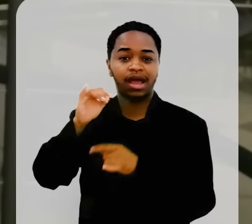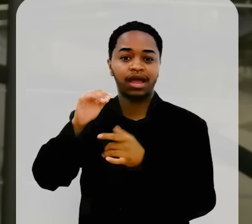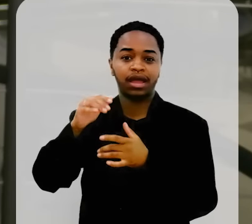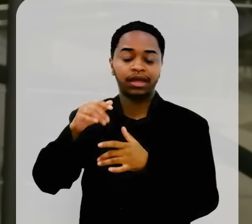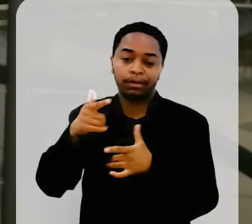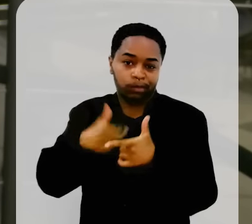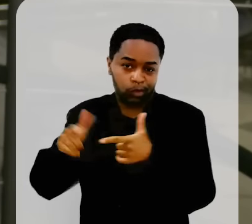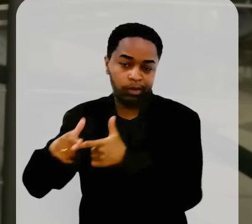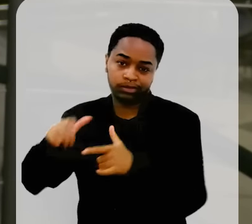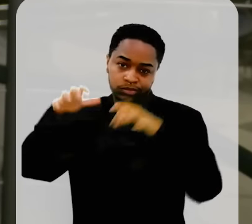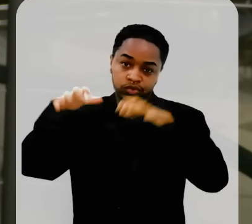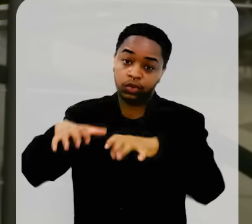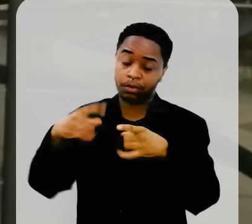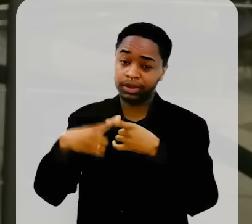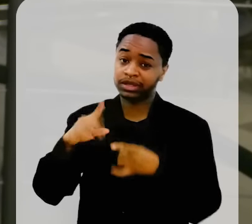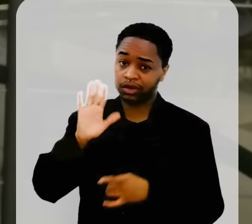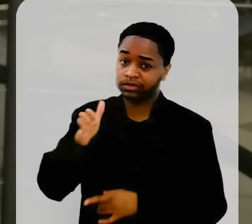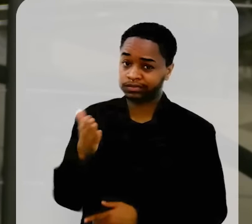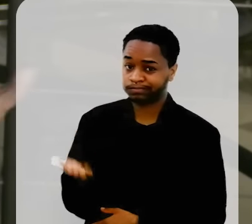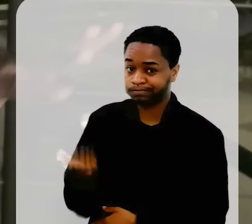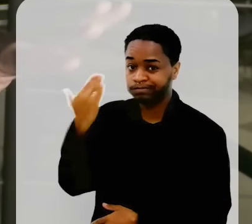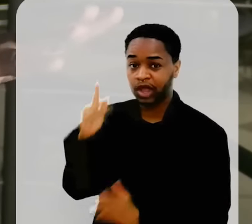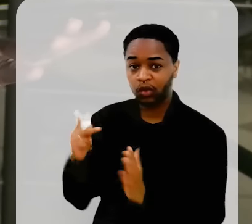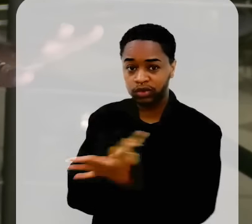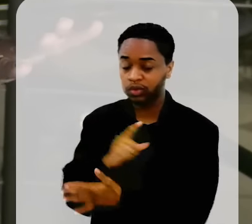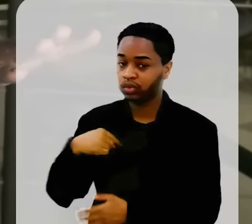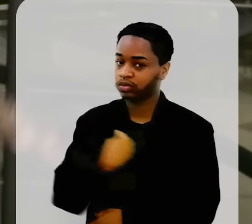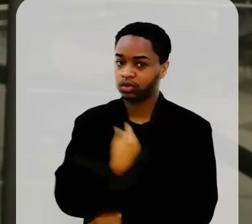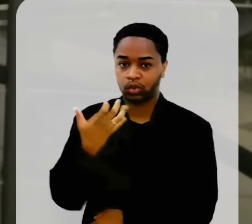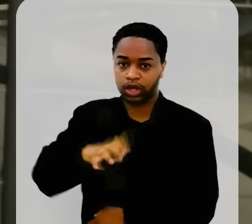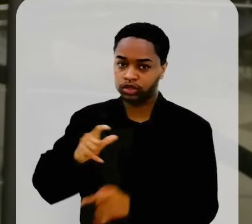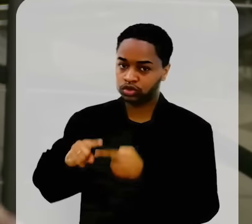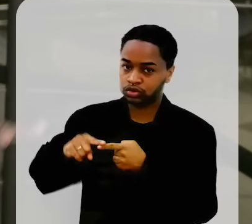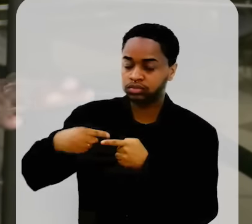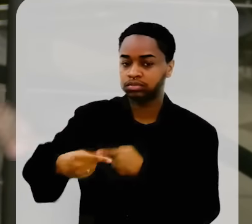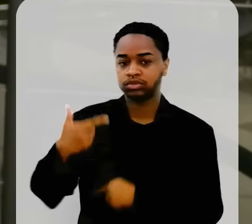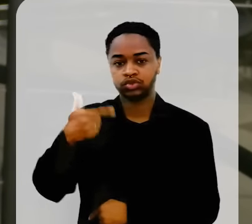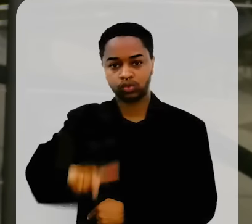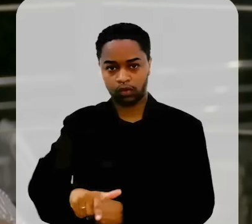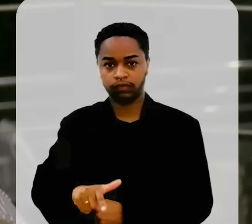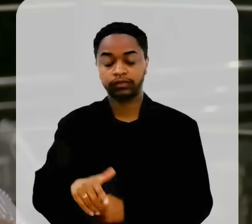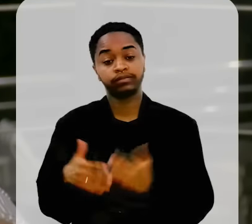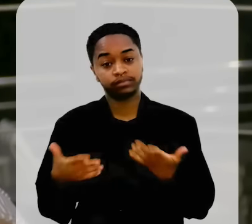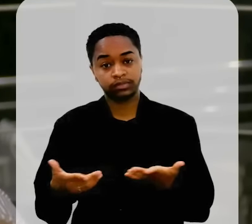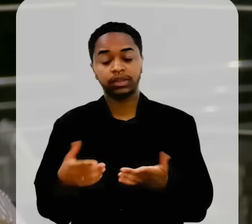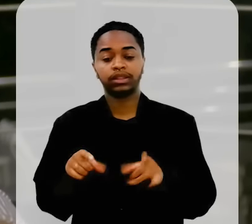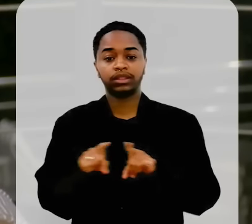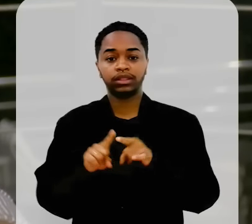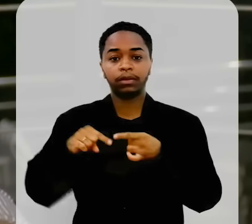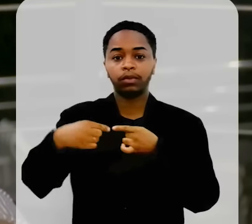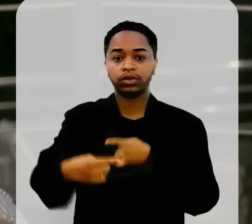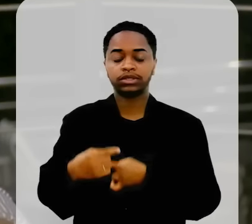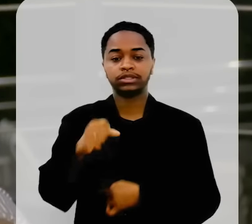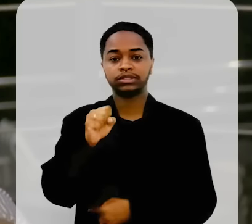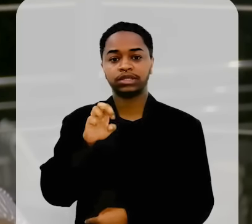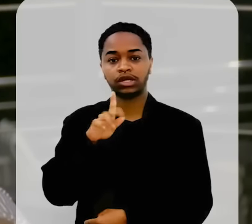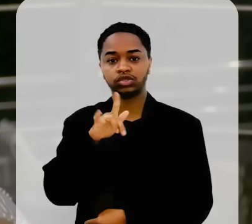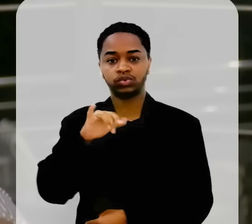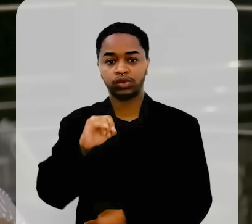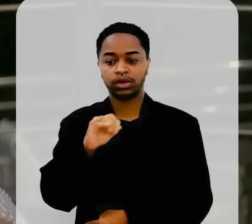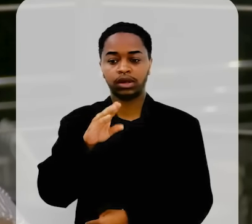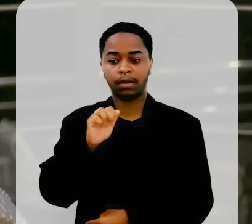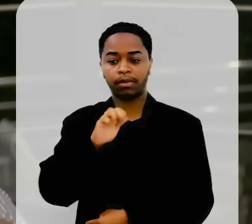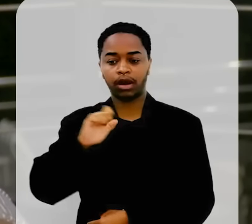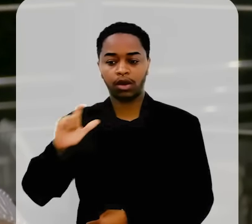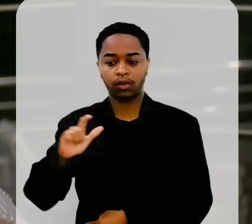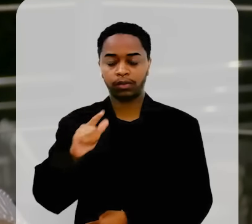alertar as pessoas que já aconteceu uma vez. A gente não quer que aconteça, mas a tem que estar alerta. E aí o ex-grandor Sérgio Cabral veio a Bom Jardim,